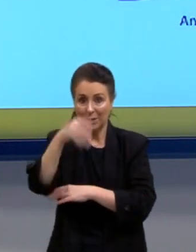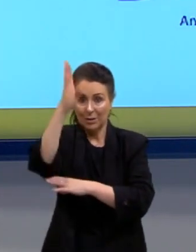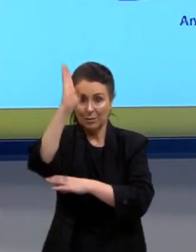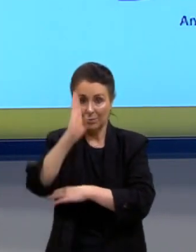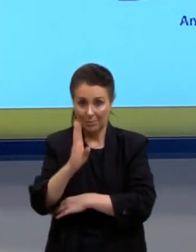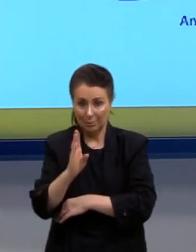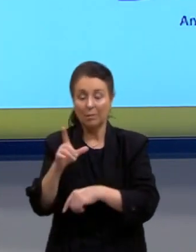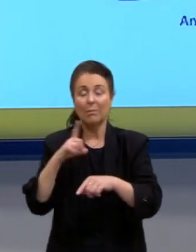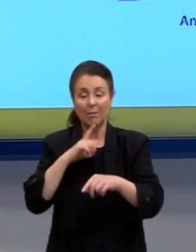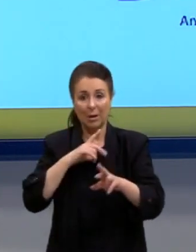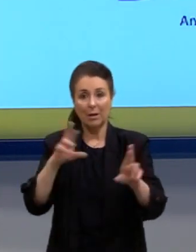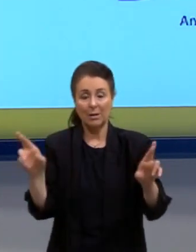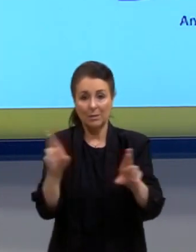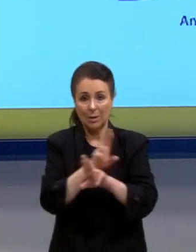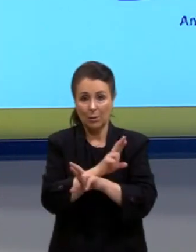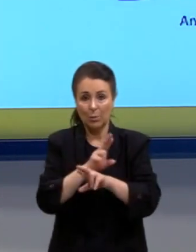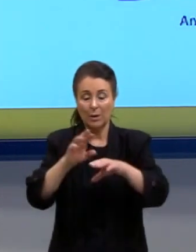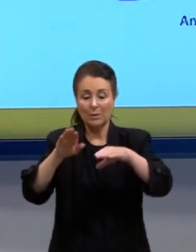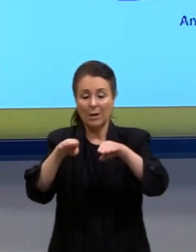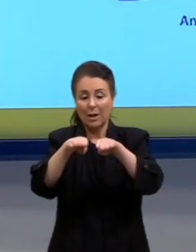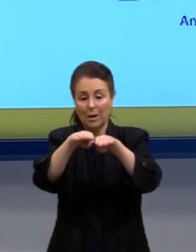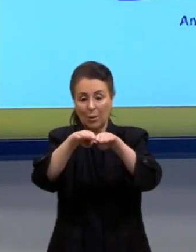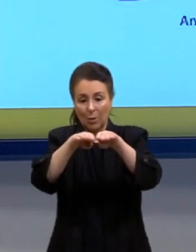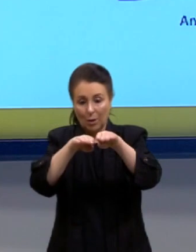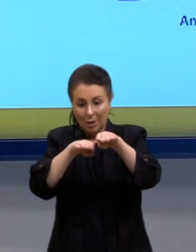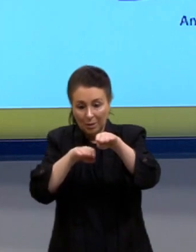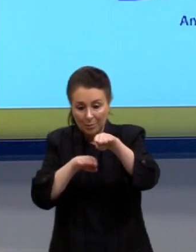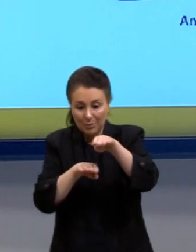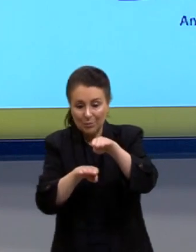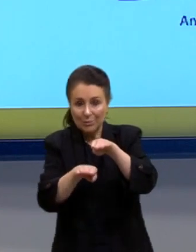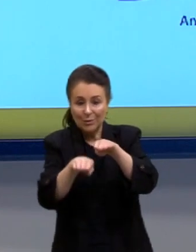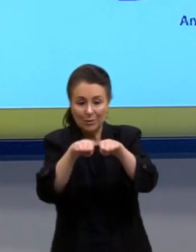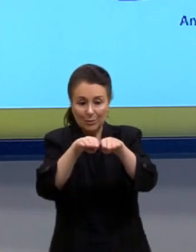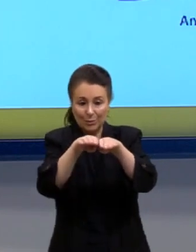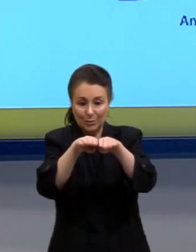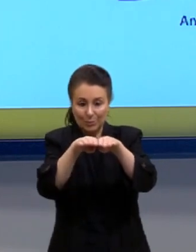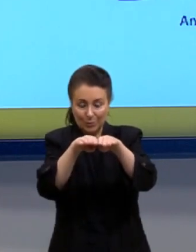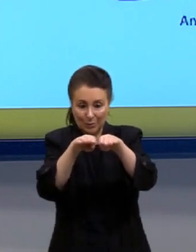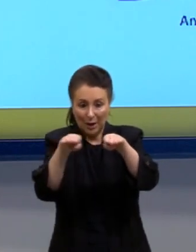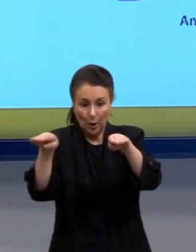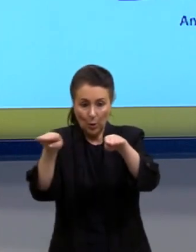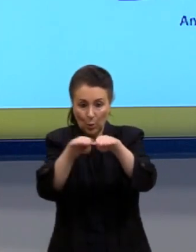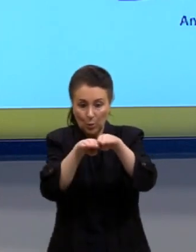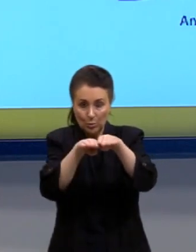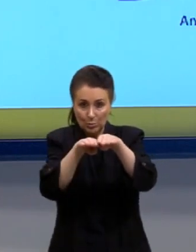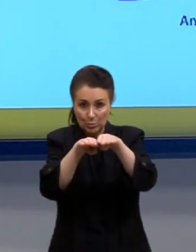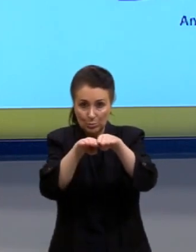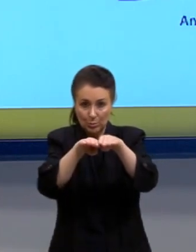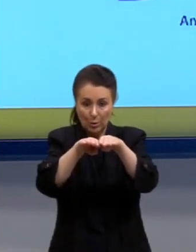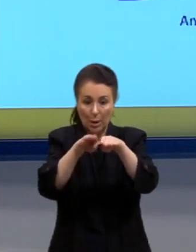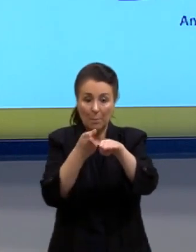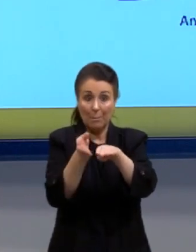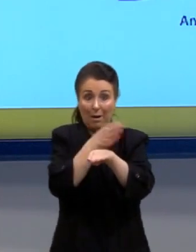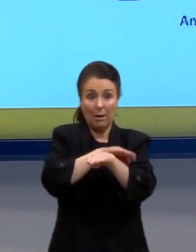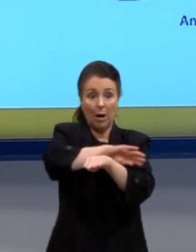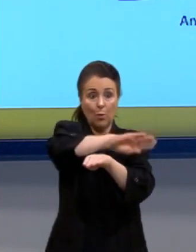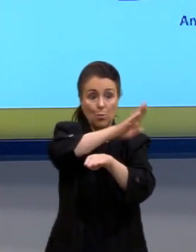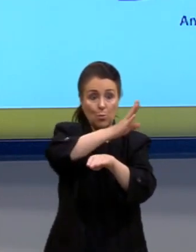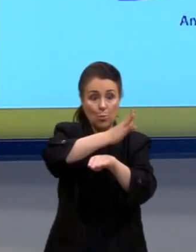tectônicas sul-americanas acabaram se colidindo, formando os Andes, uma